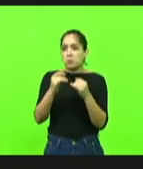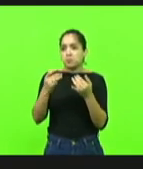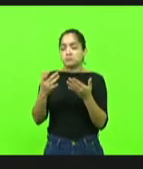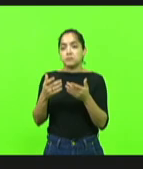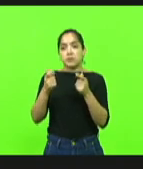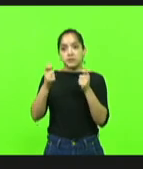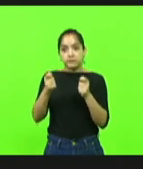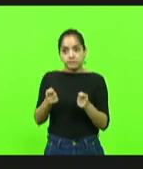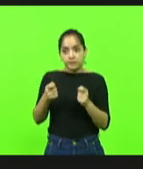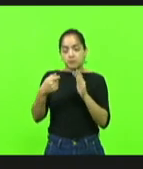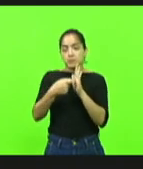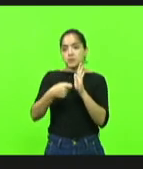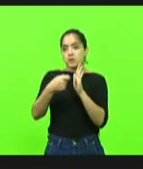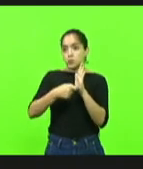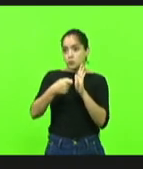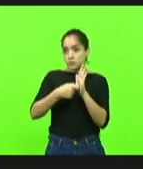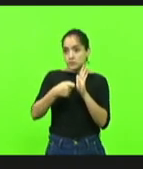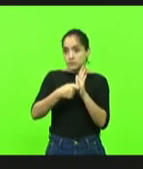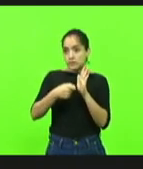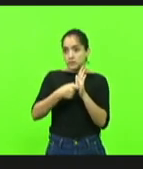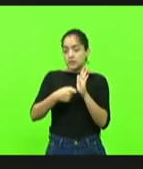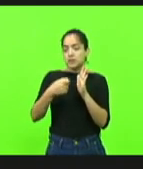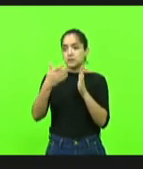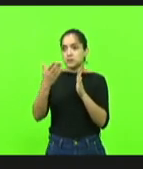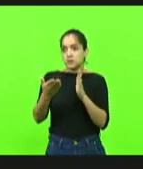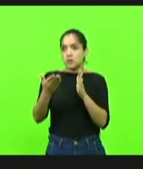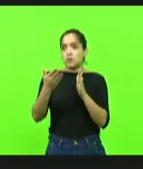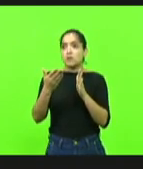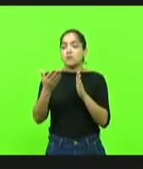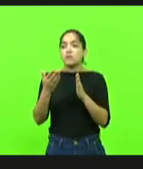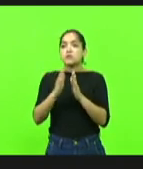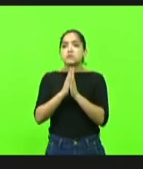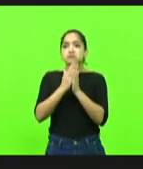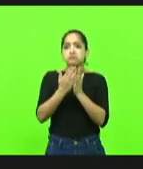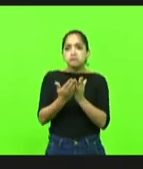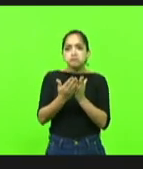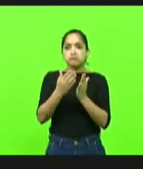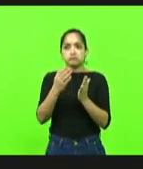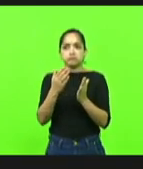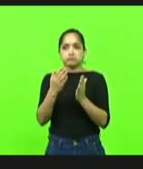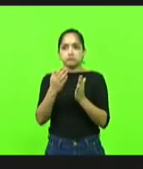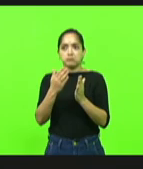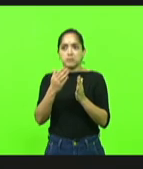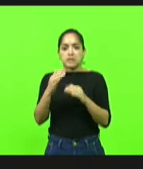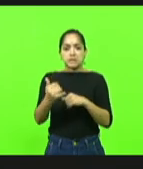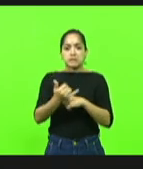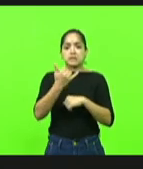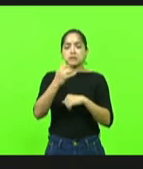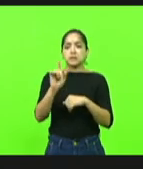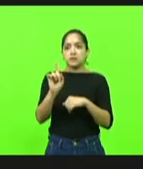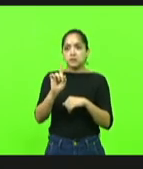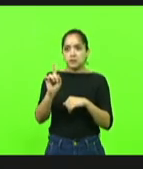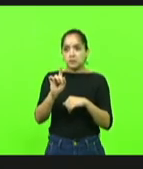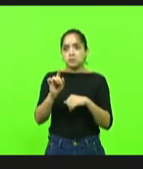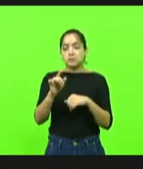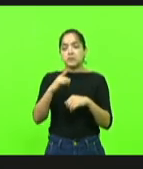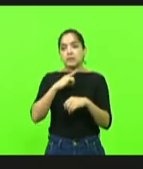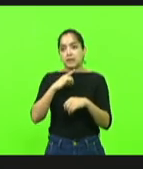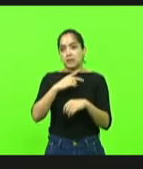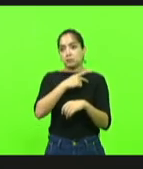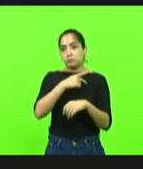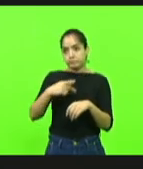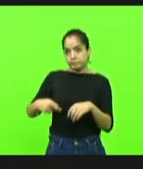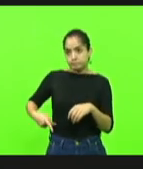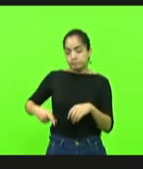forte, lutando pelo nosso Brasil, lutando você cristão, não deixe de enganar, nós temos um presidente, ele é Bolsonaro, que defende as